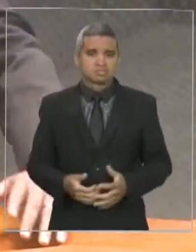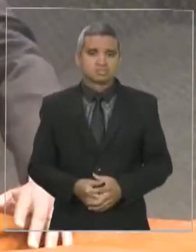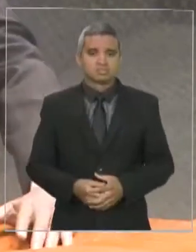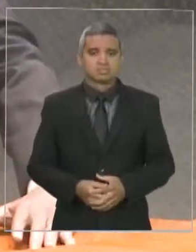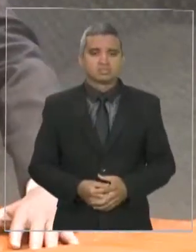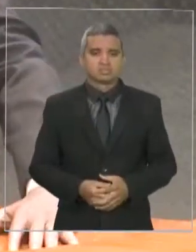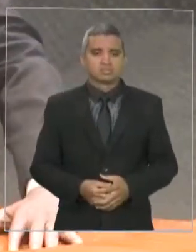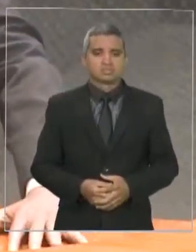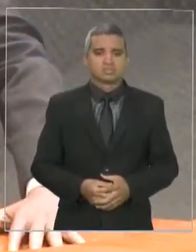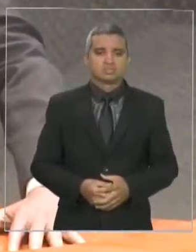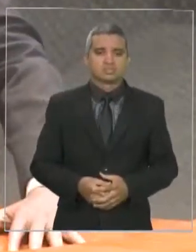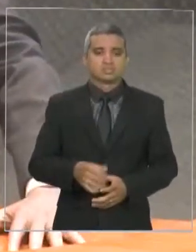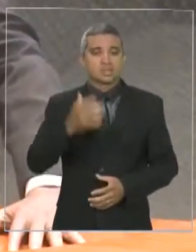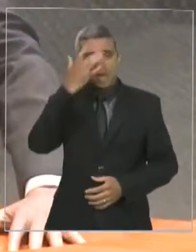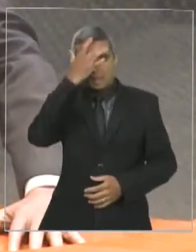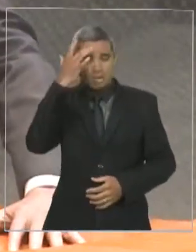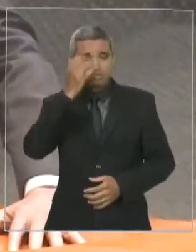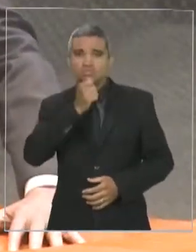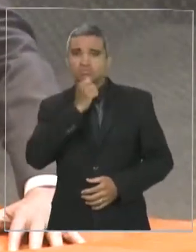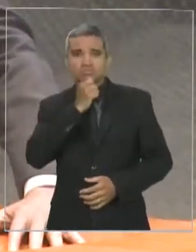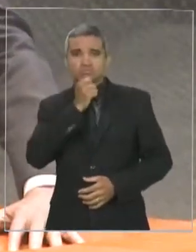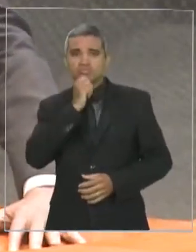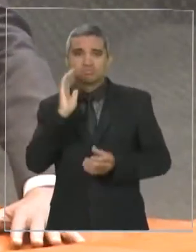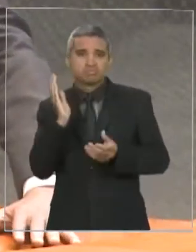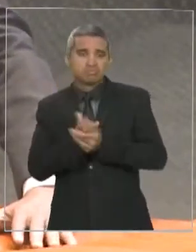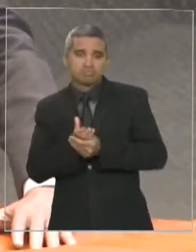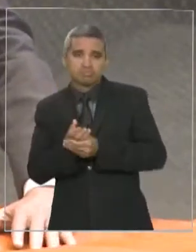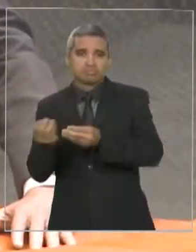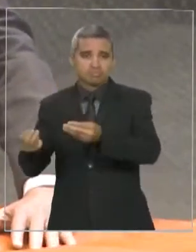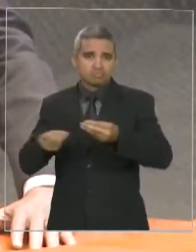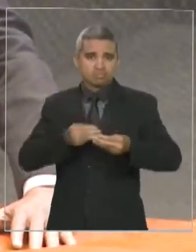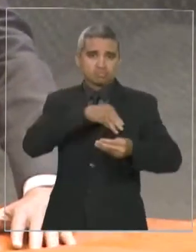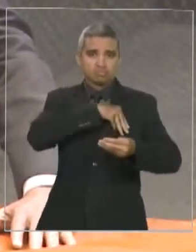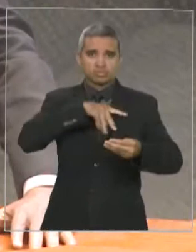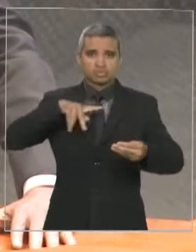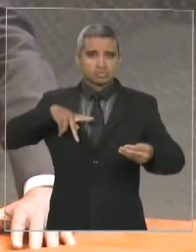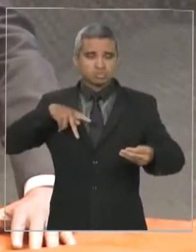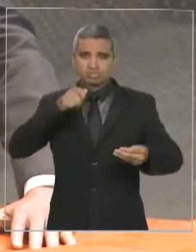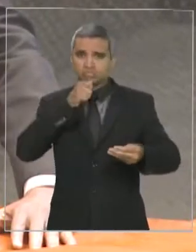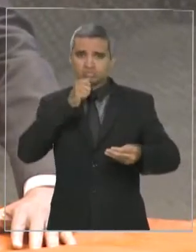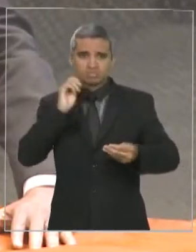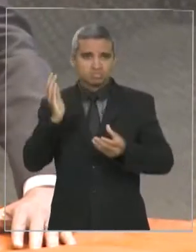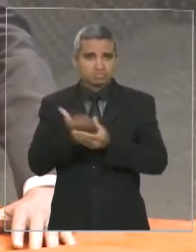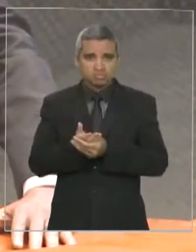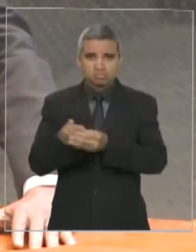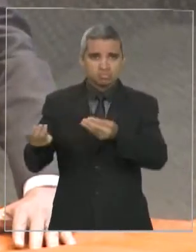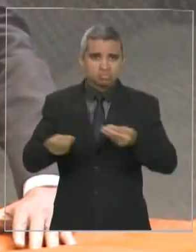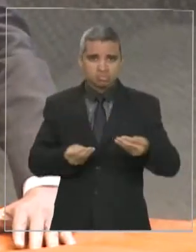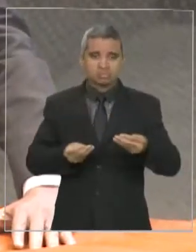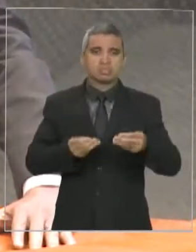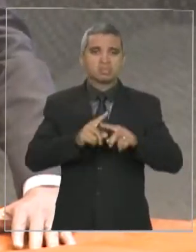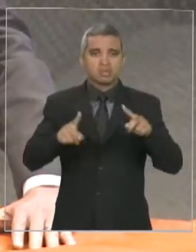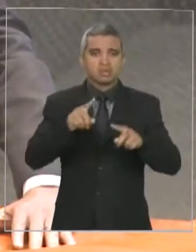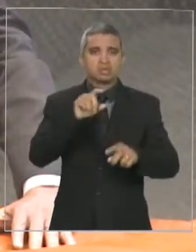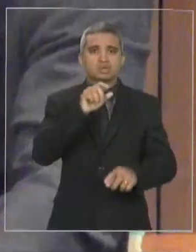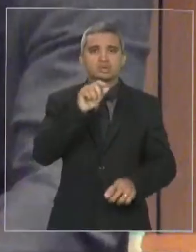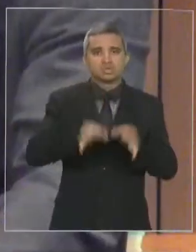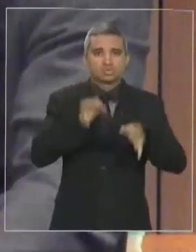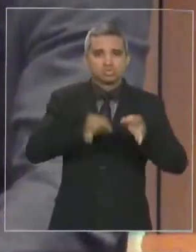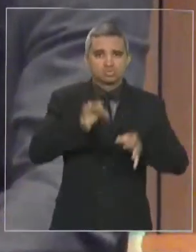da denúncia ser oferecida pelo Ministério Público. E o juiz Sérgio Moro